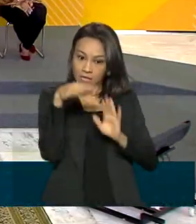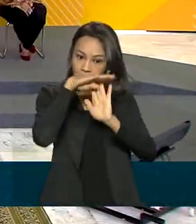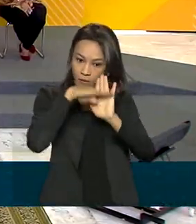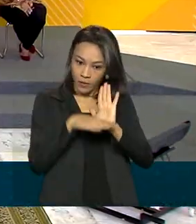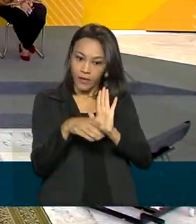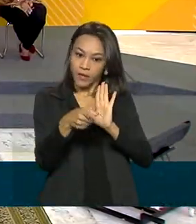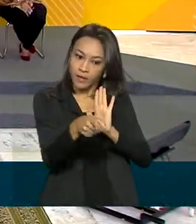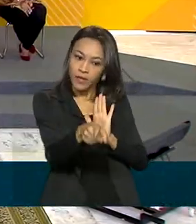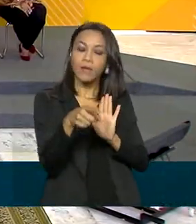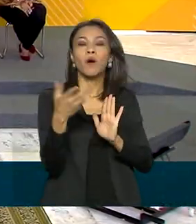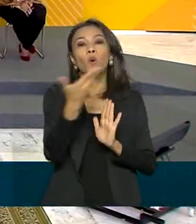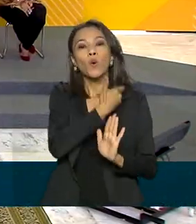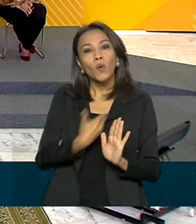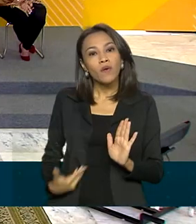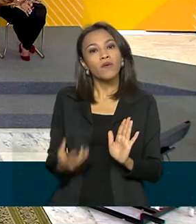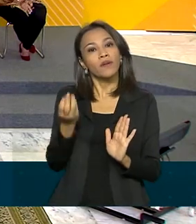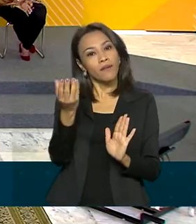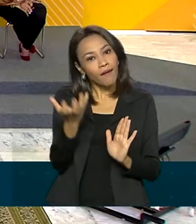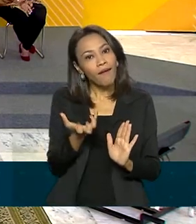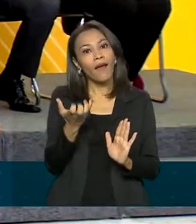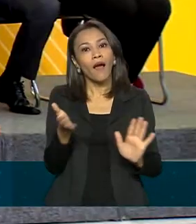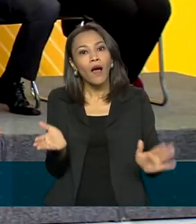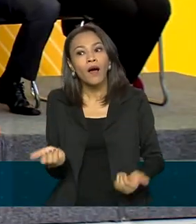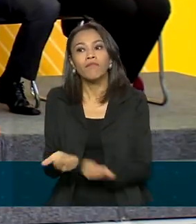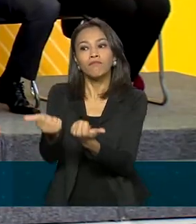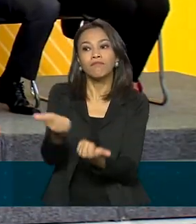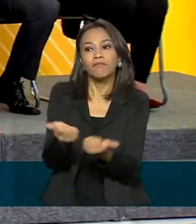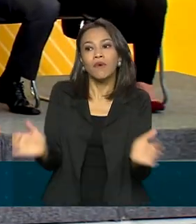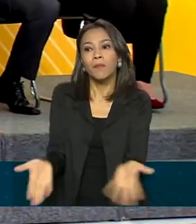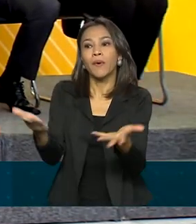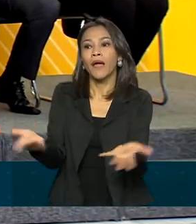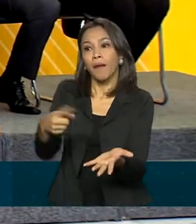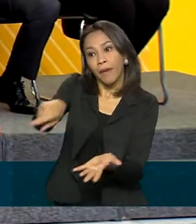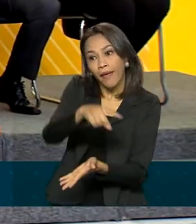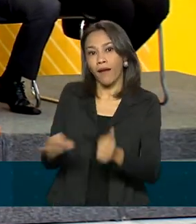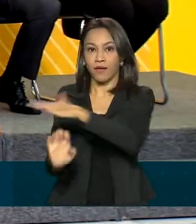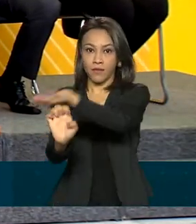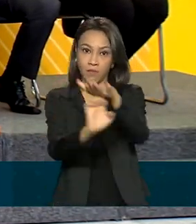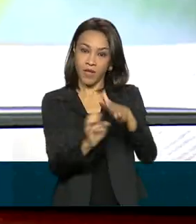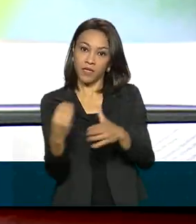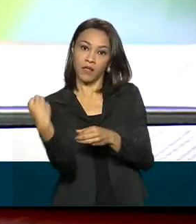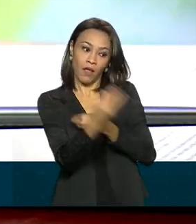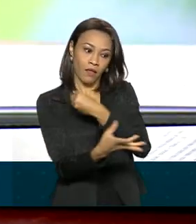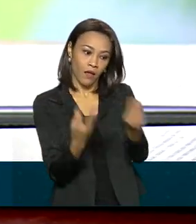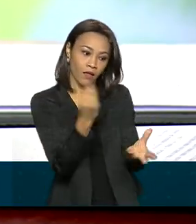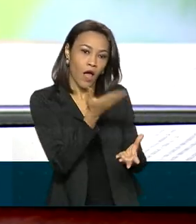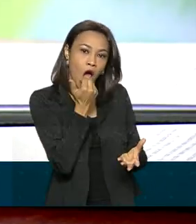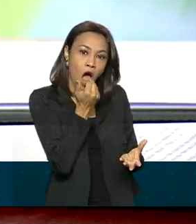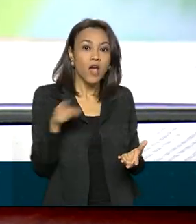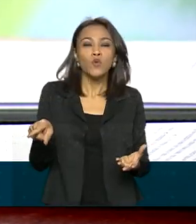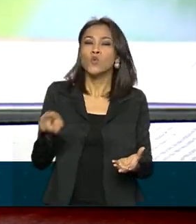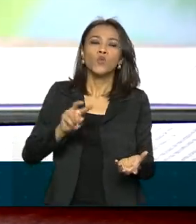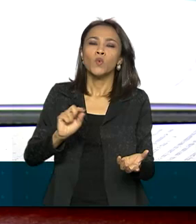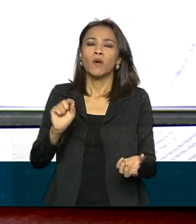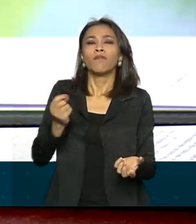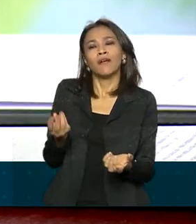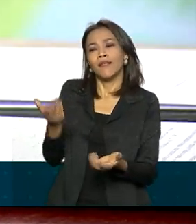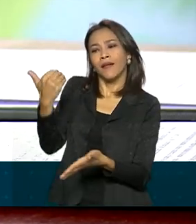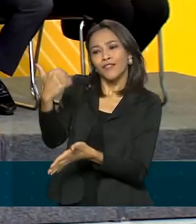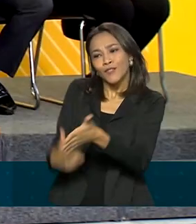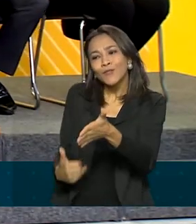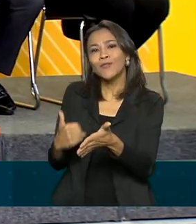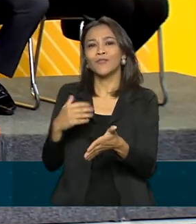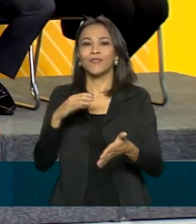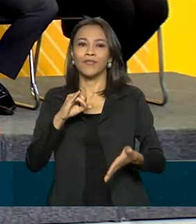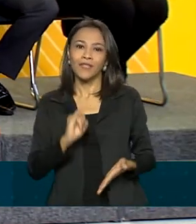regularizar e facilitar a doação de alimentos pelas empresas. Em troca, elas vão receber benefícios fiscais, como